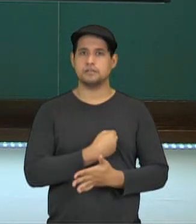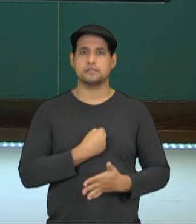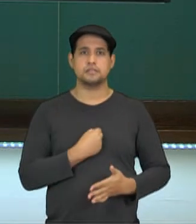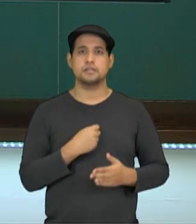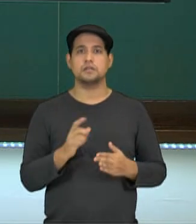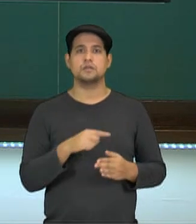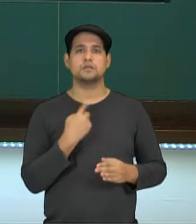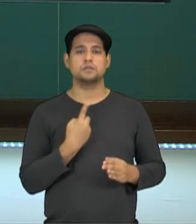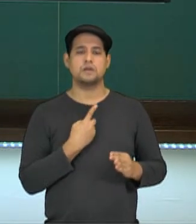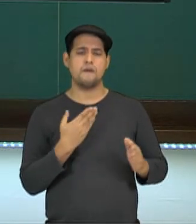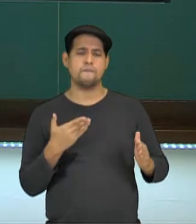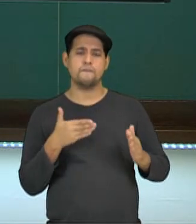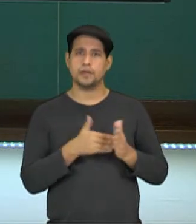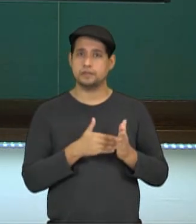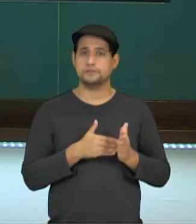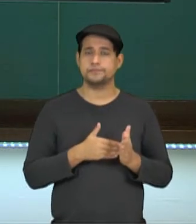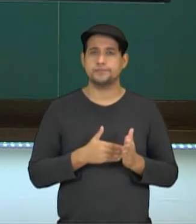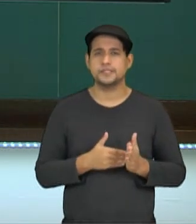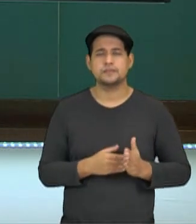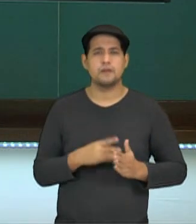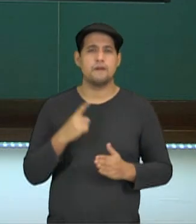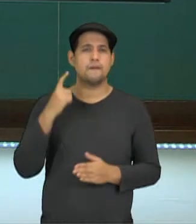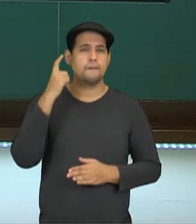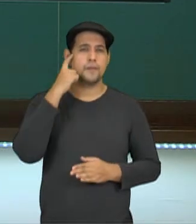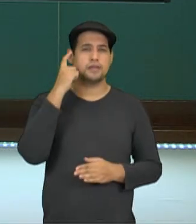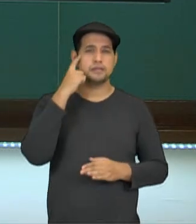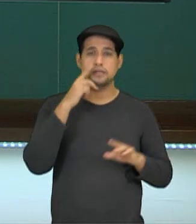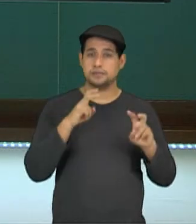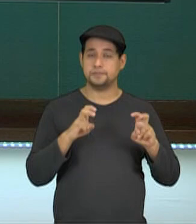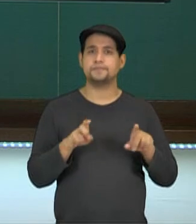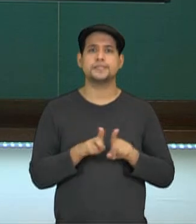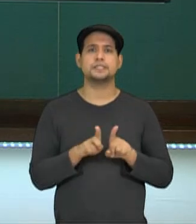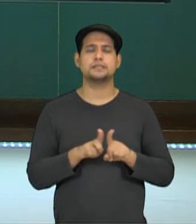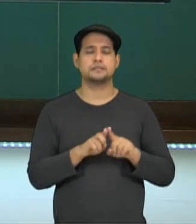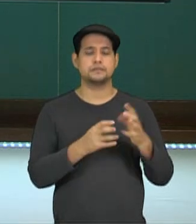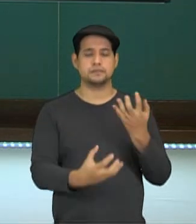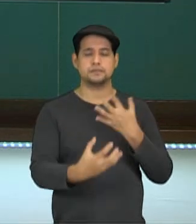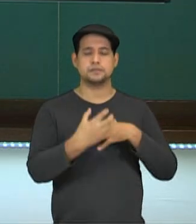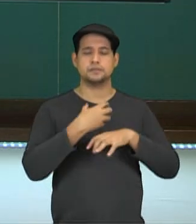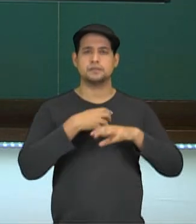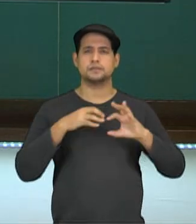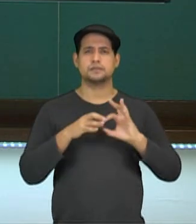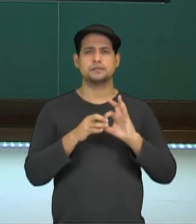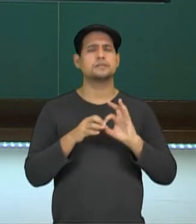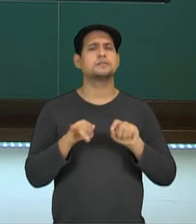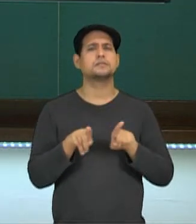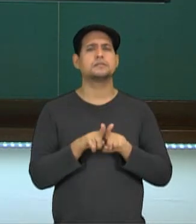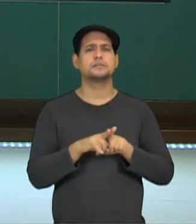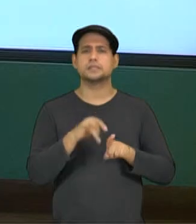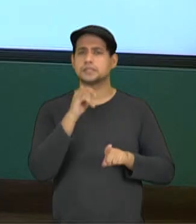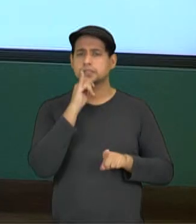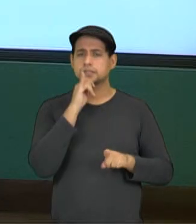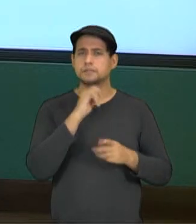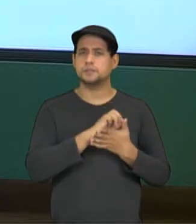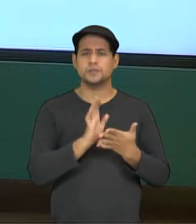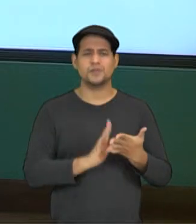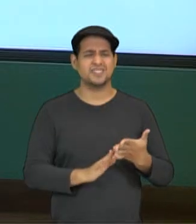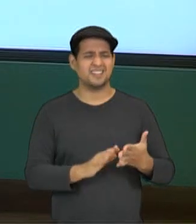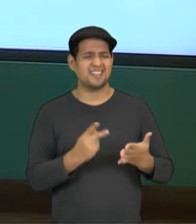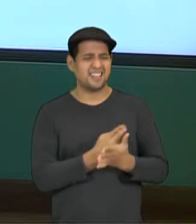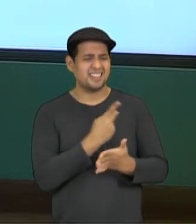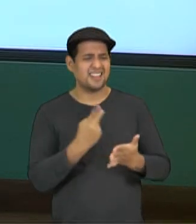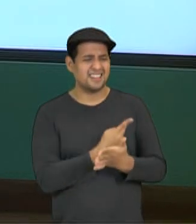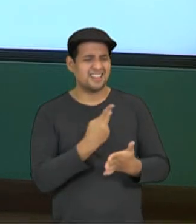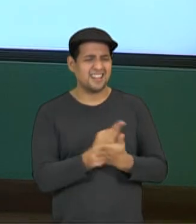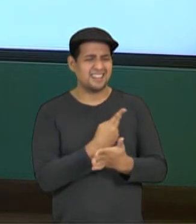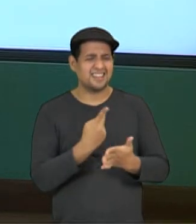obstáculos. Então, vamos pensar sobre isso. Resiliência. Quando uma tarefa não deu certo,